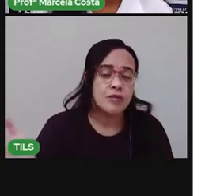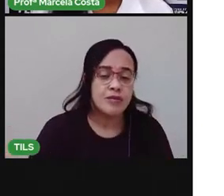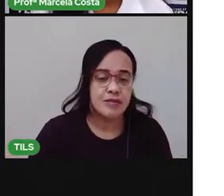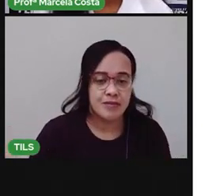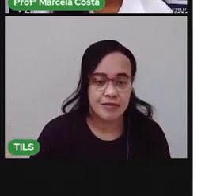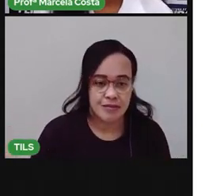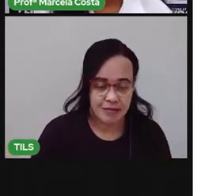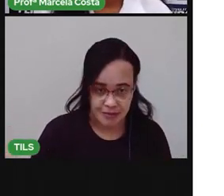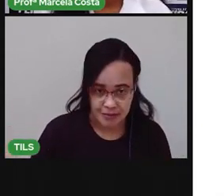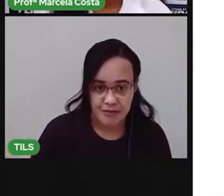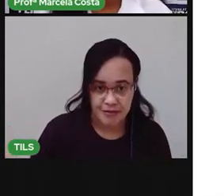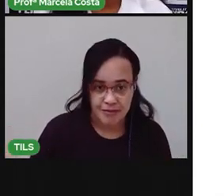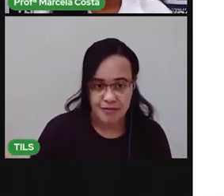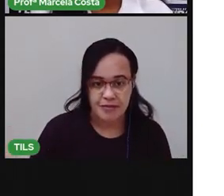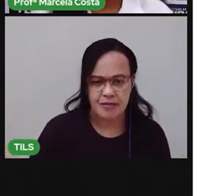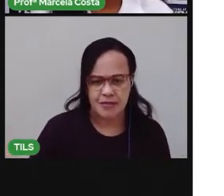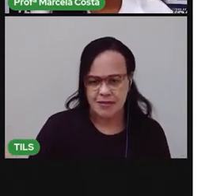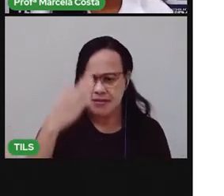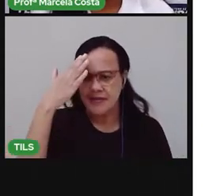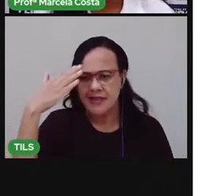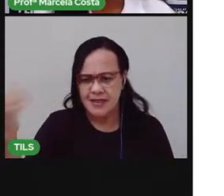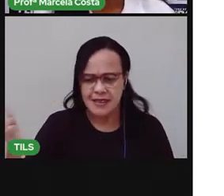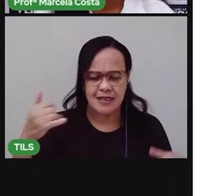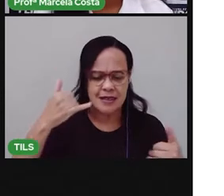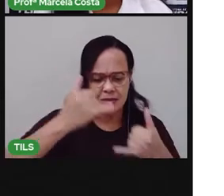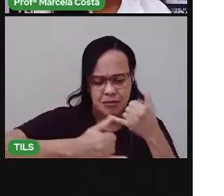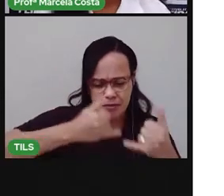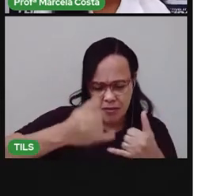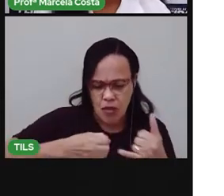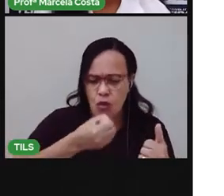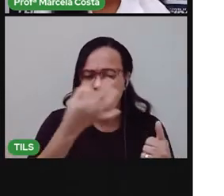Você sabe quantos brinquedos você tem?